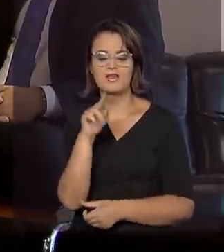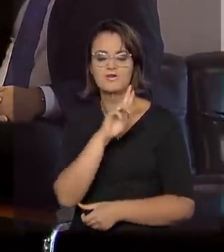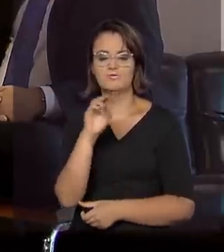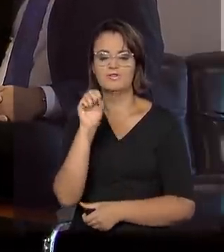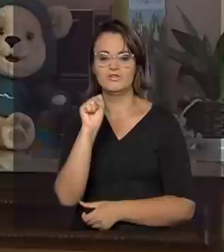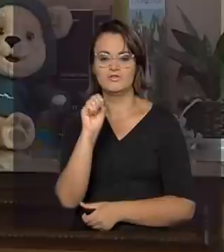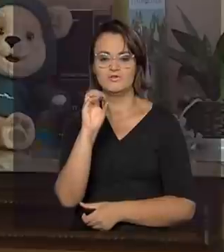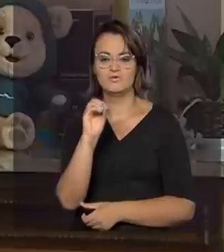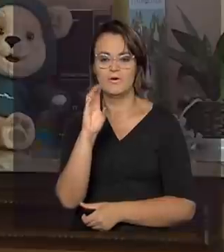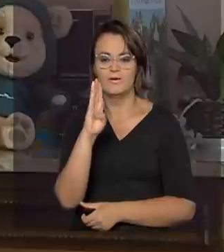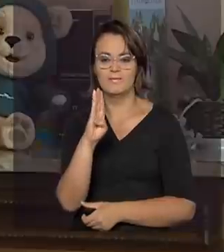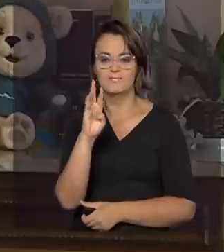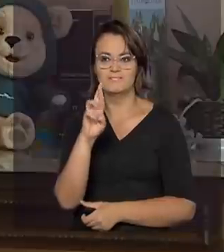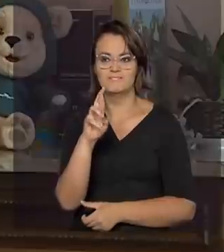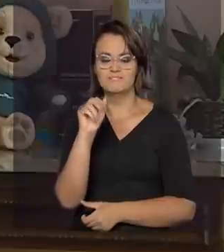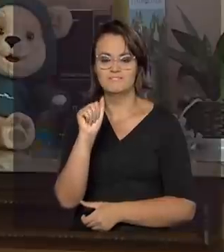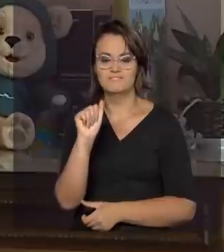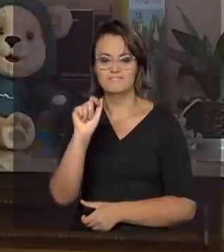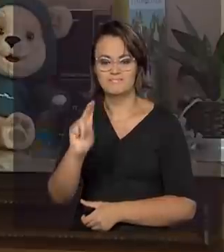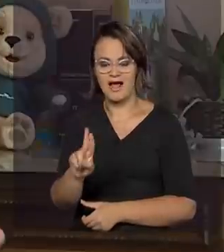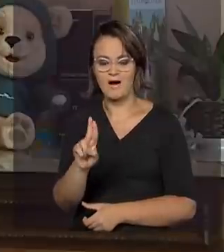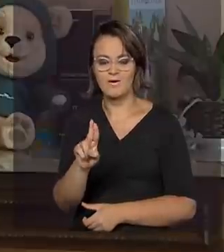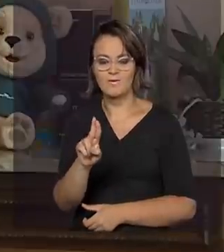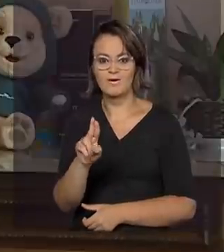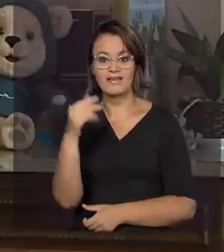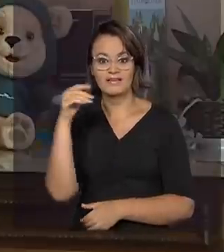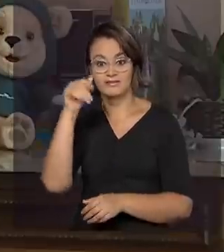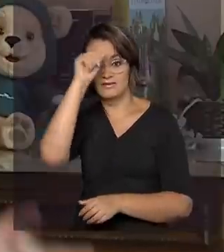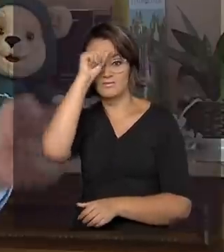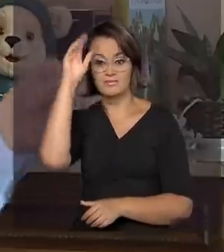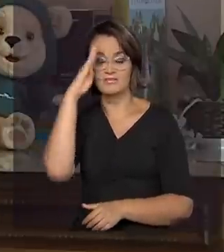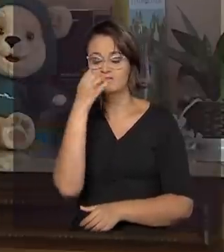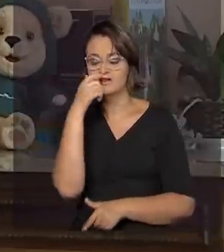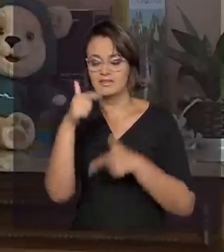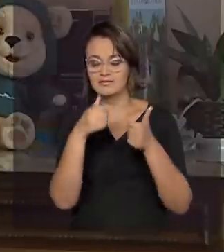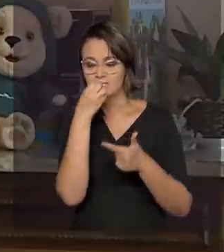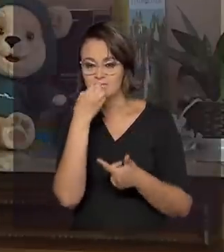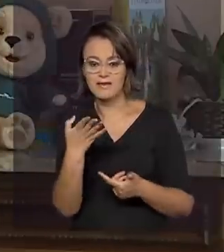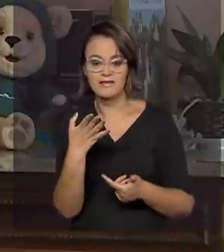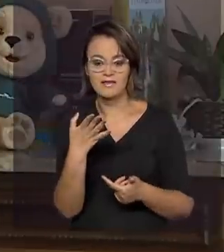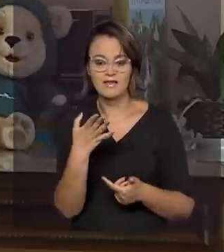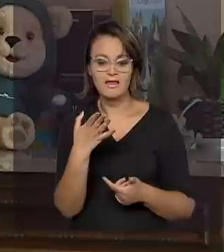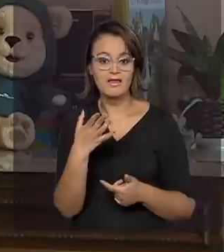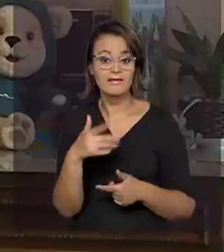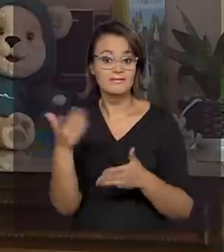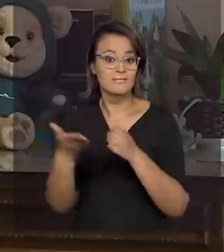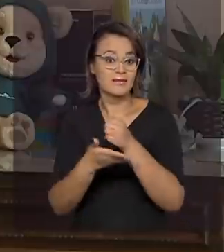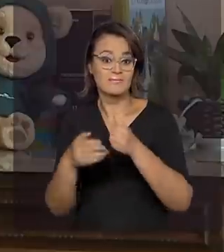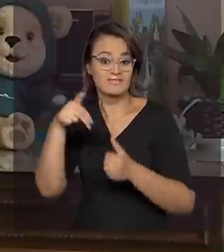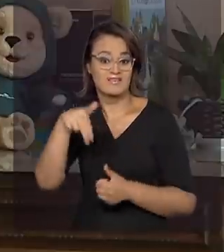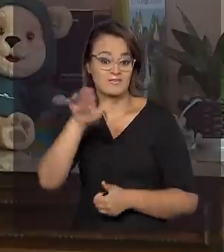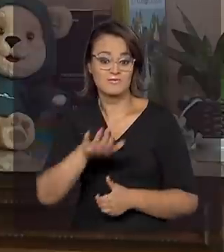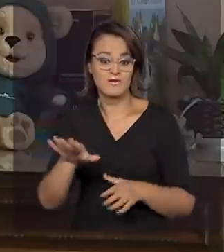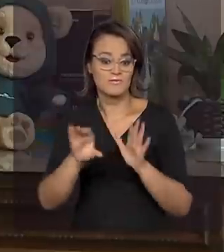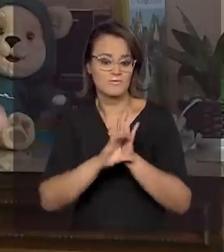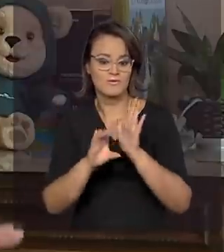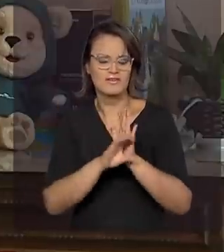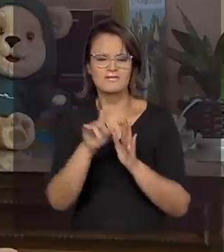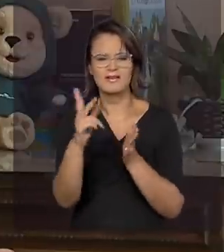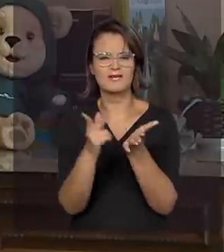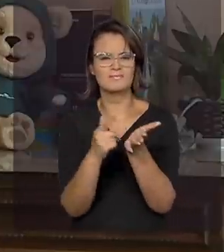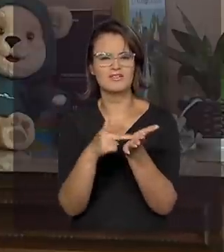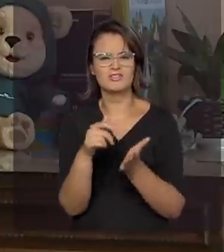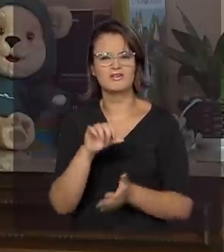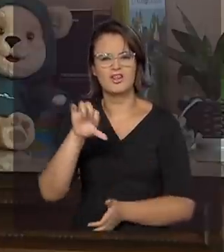Ceará, na alfabetização de crianças, no próprio documento da Câmara e na Base Nacional Comum Curricular. Na base, lá na página